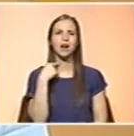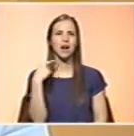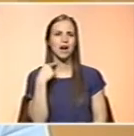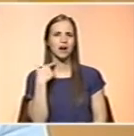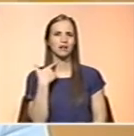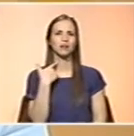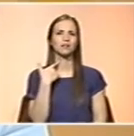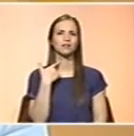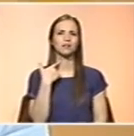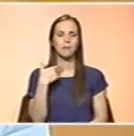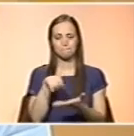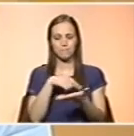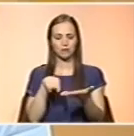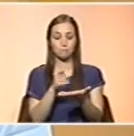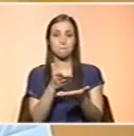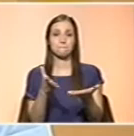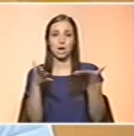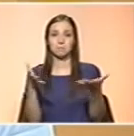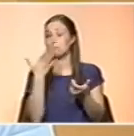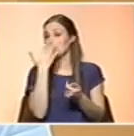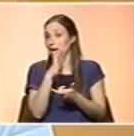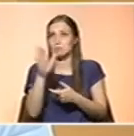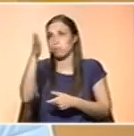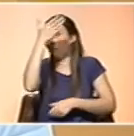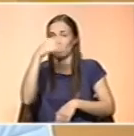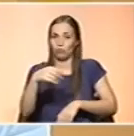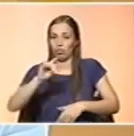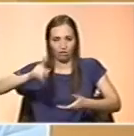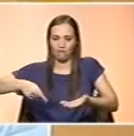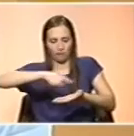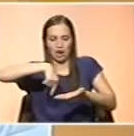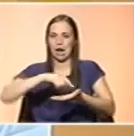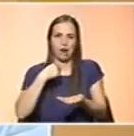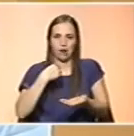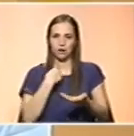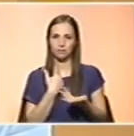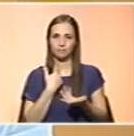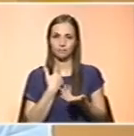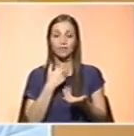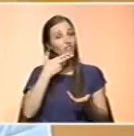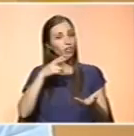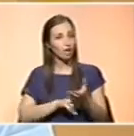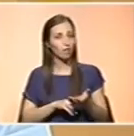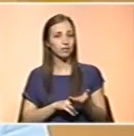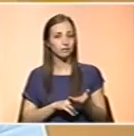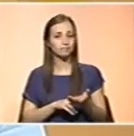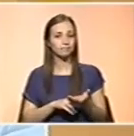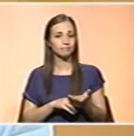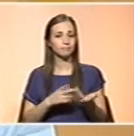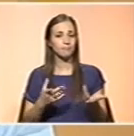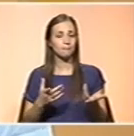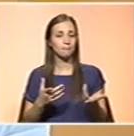cárneos no prato, quase como se fosse um alimento premium, tem que estar presente e de facto são